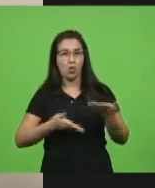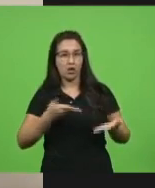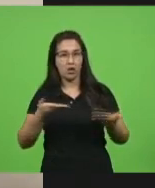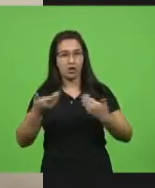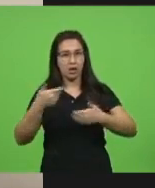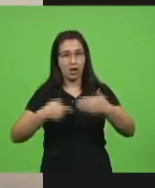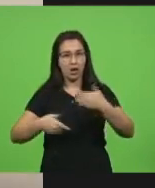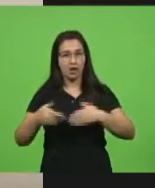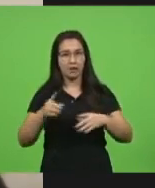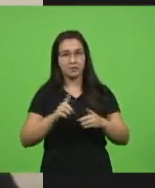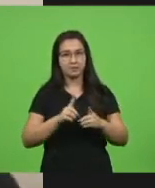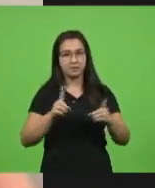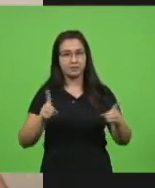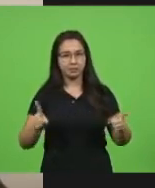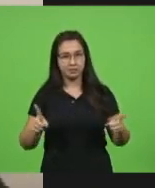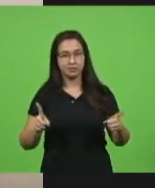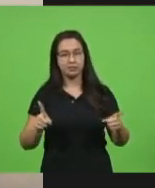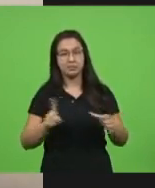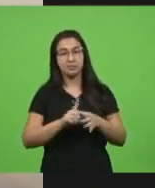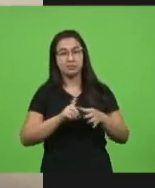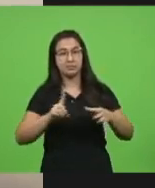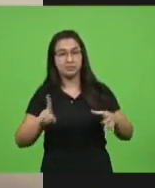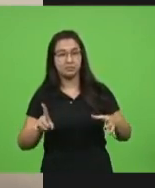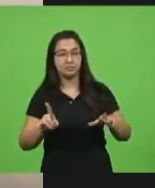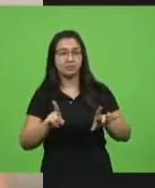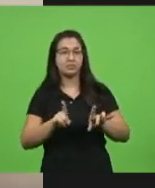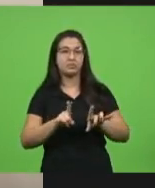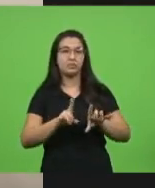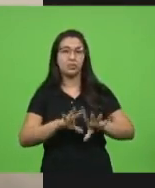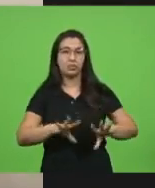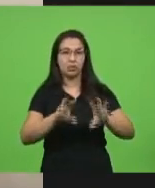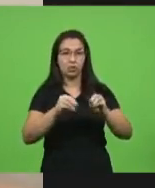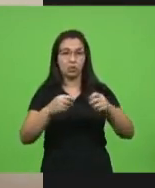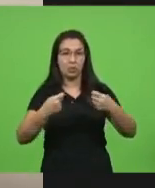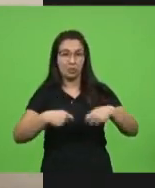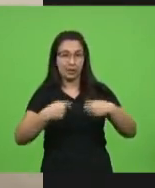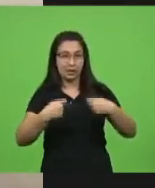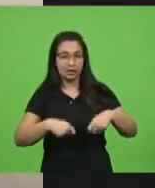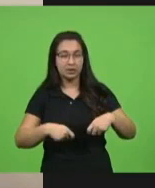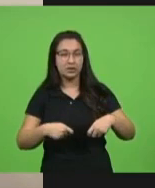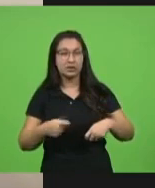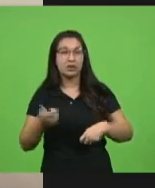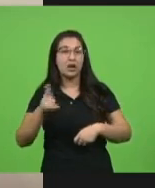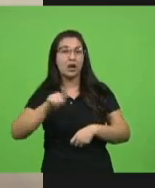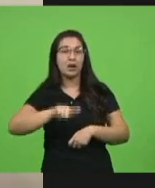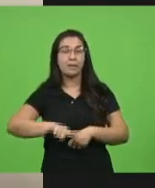por parte de todos nós, nós temos que ir aqui